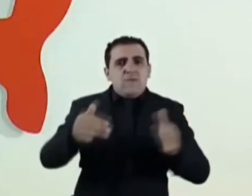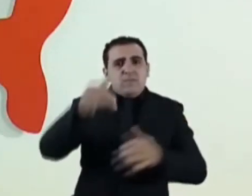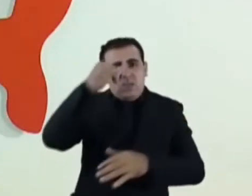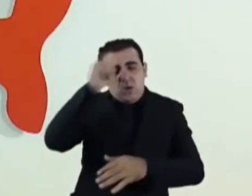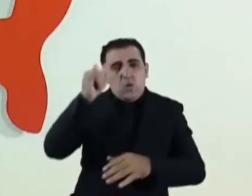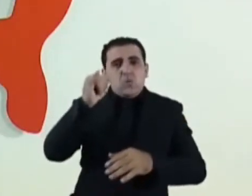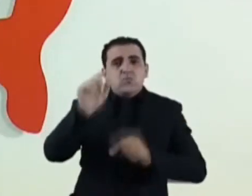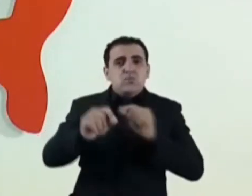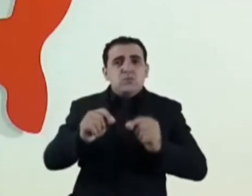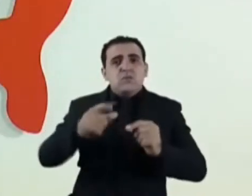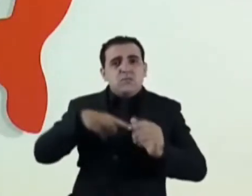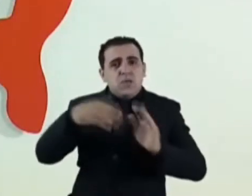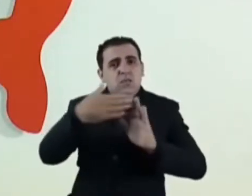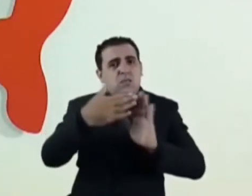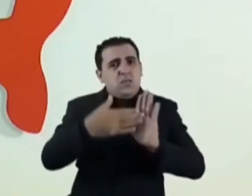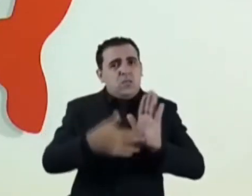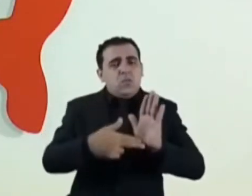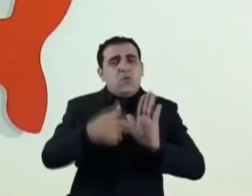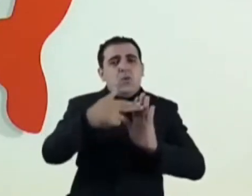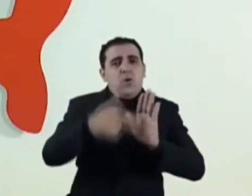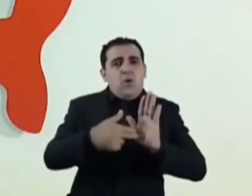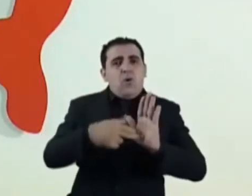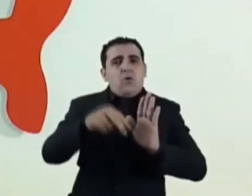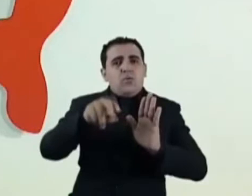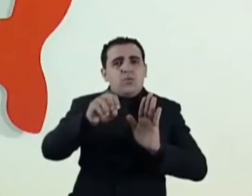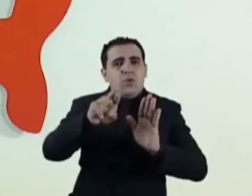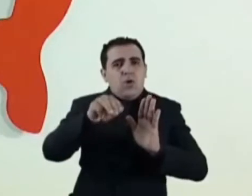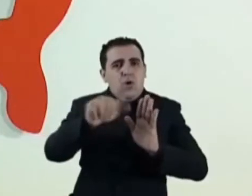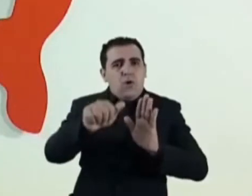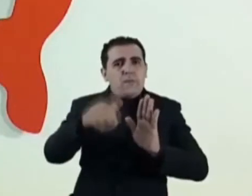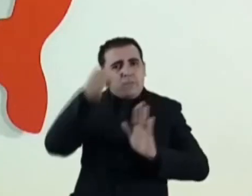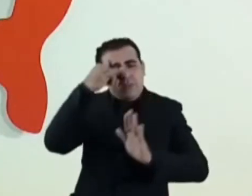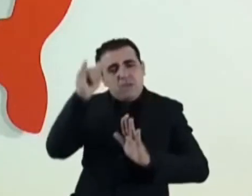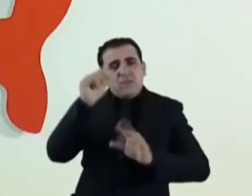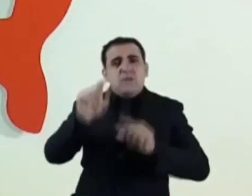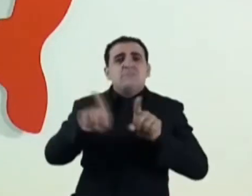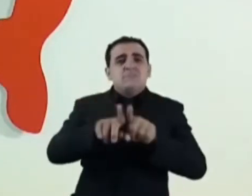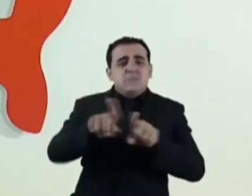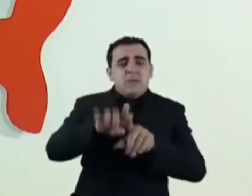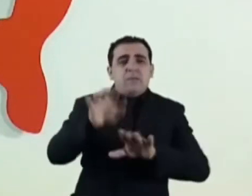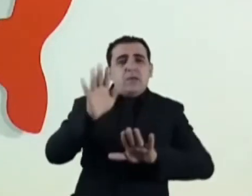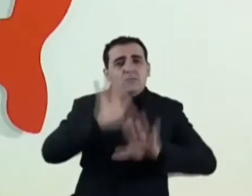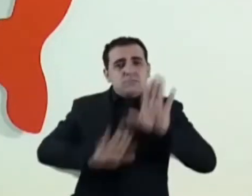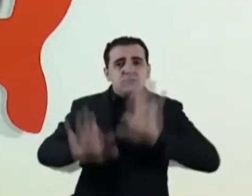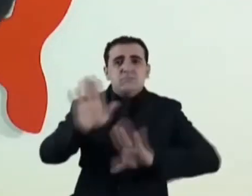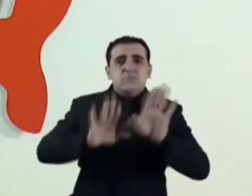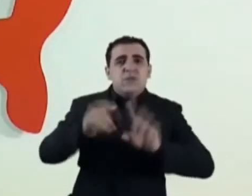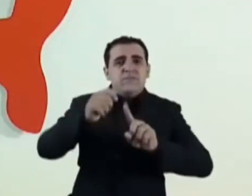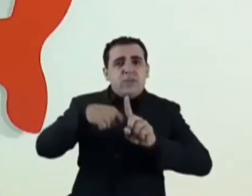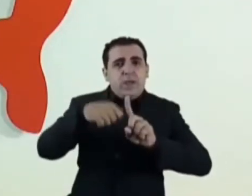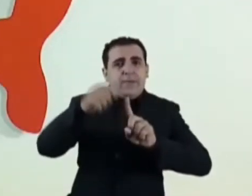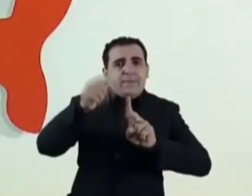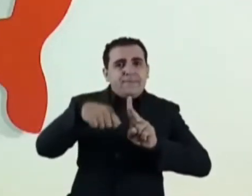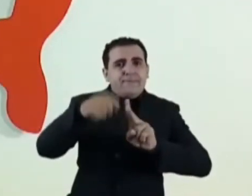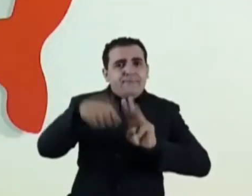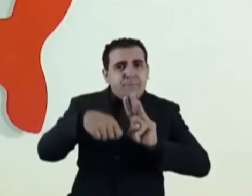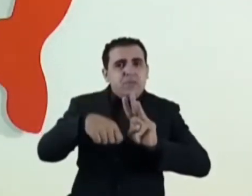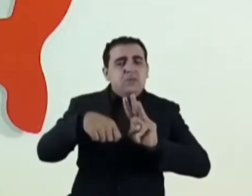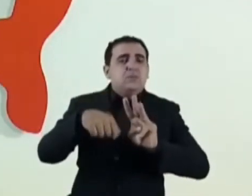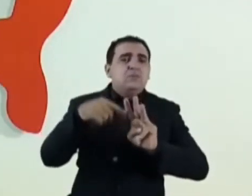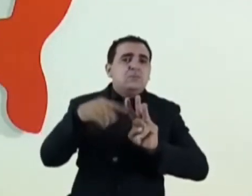mantemos normas preventivas e, ao mesmo tempo, tentamos, depois de três meses,